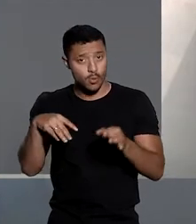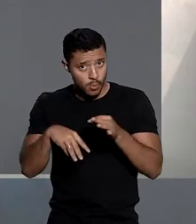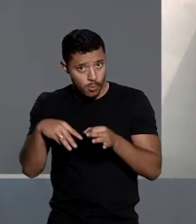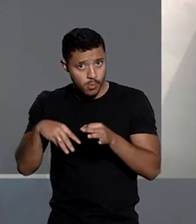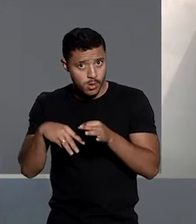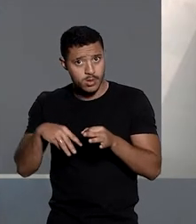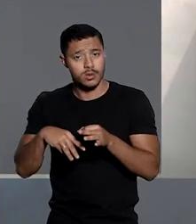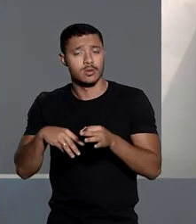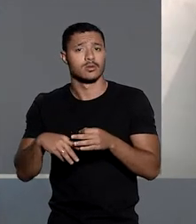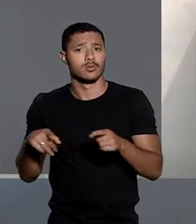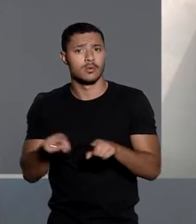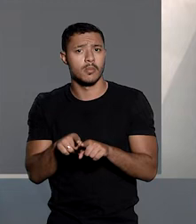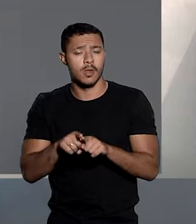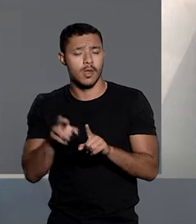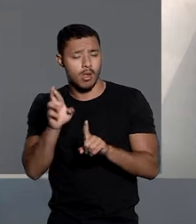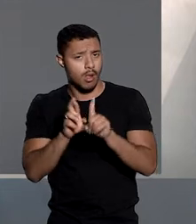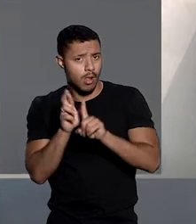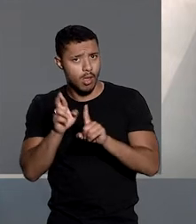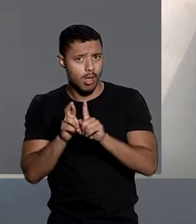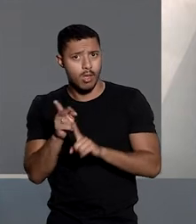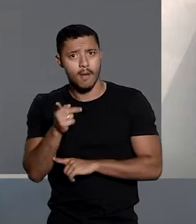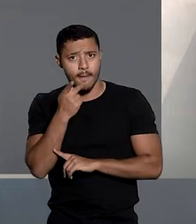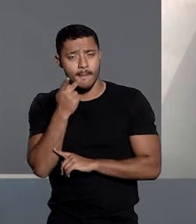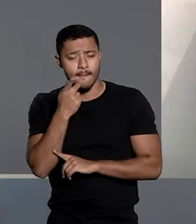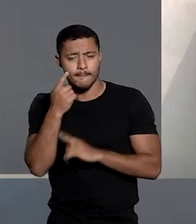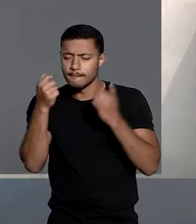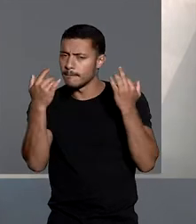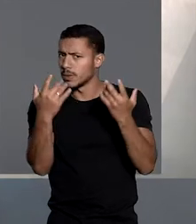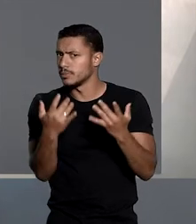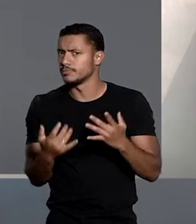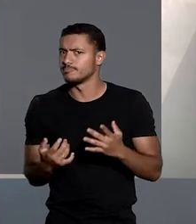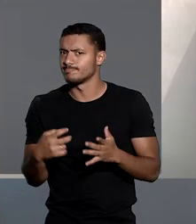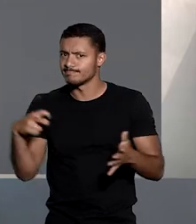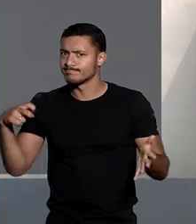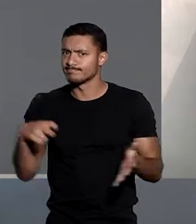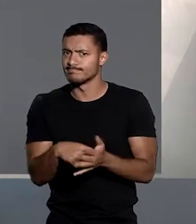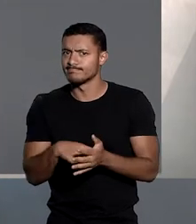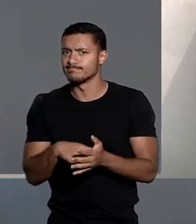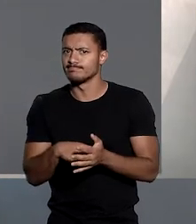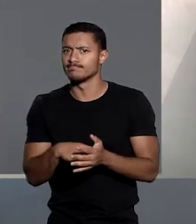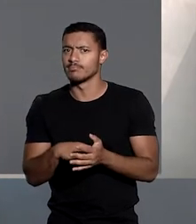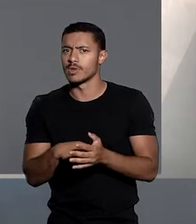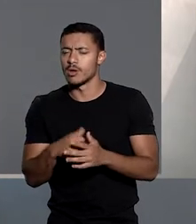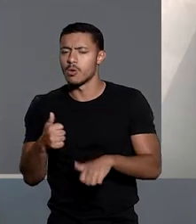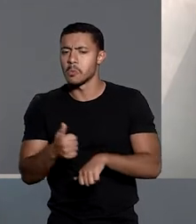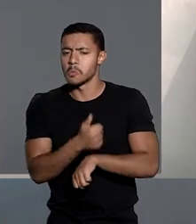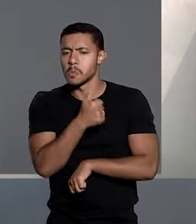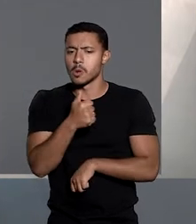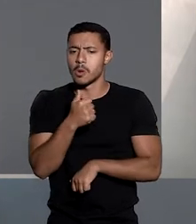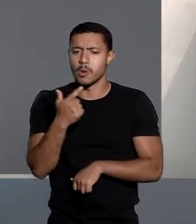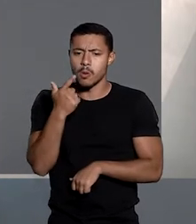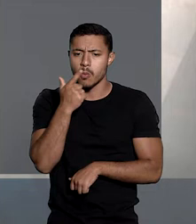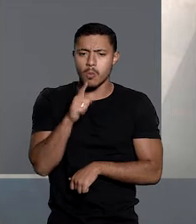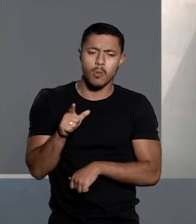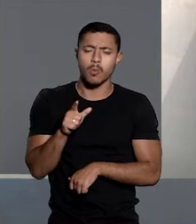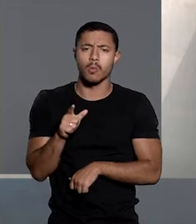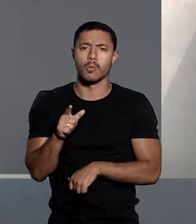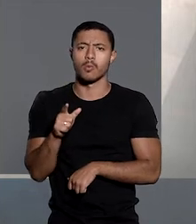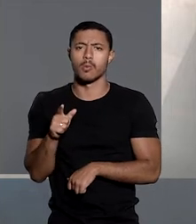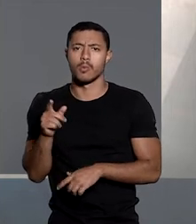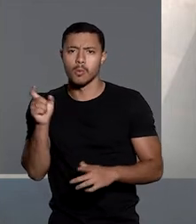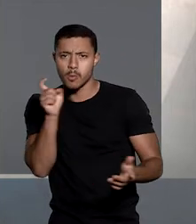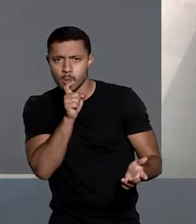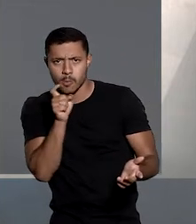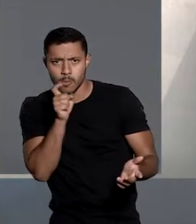Rogério Schietti Cruz, relator do recurso, explicou que no crime de estelionato, a vantagem obtida por meio da fraude em